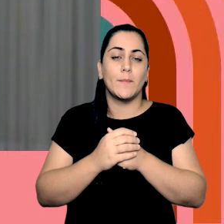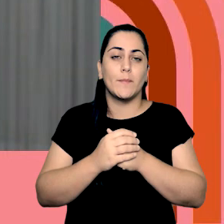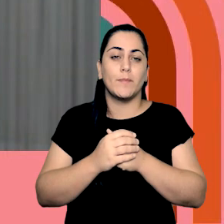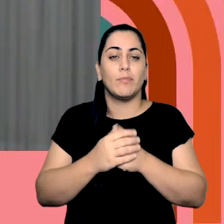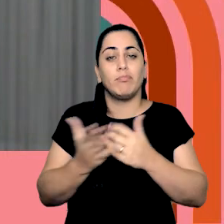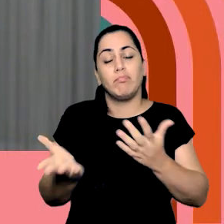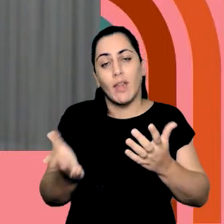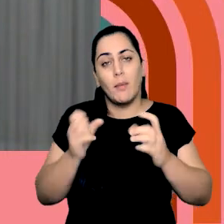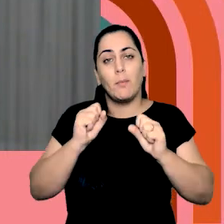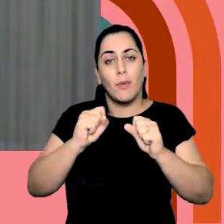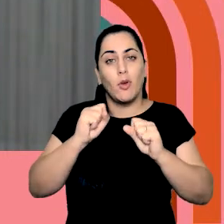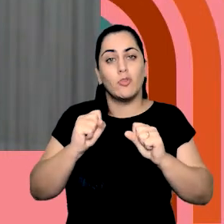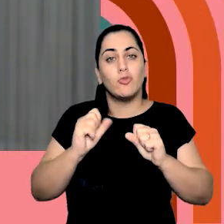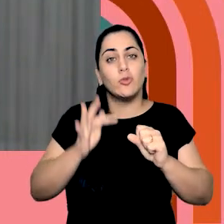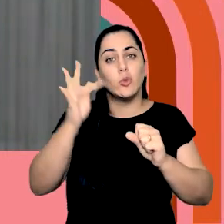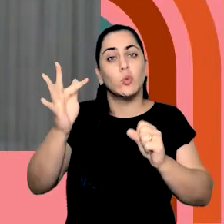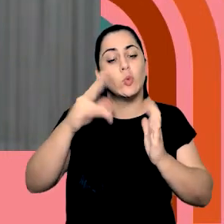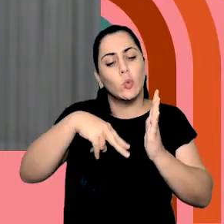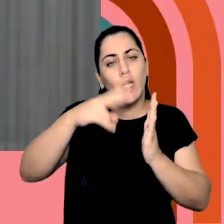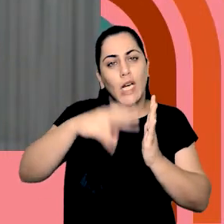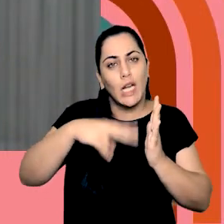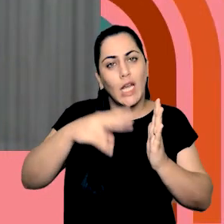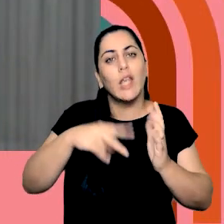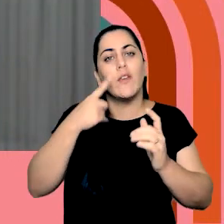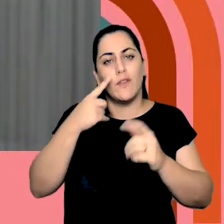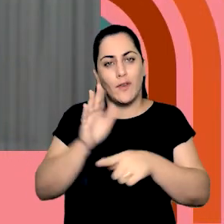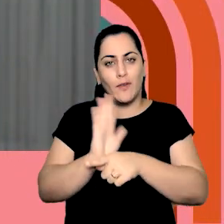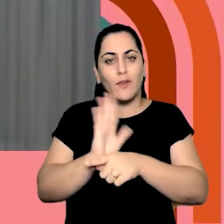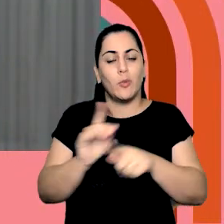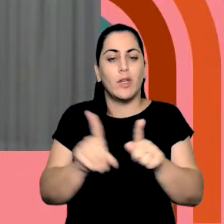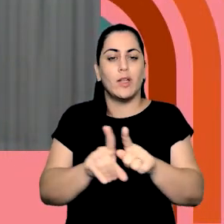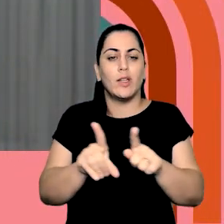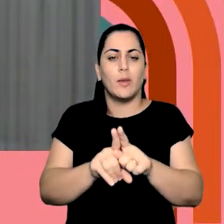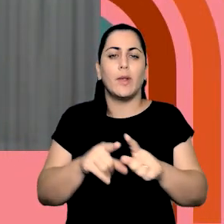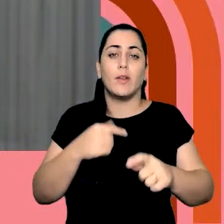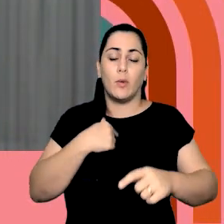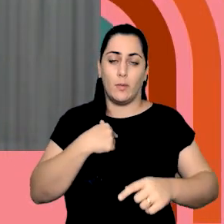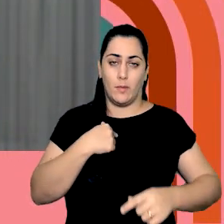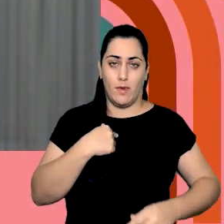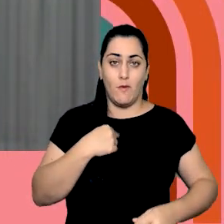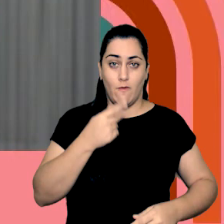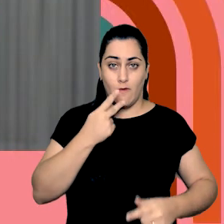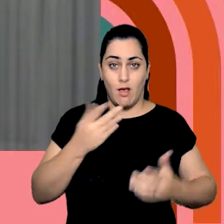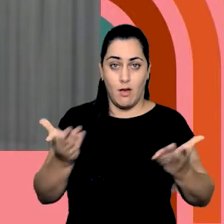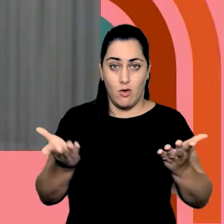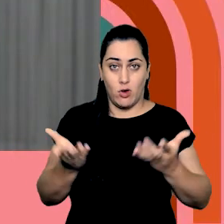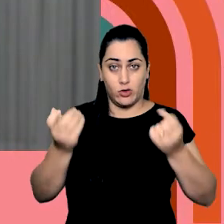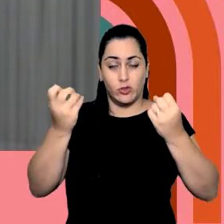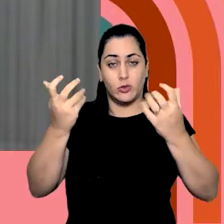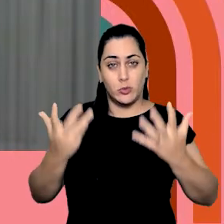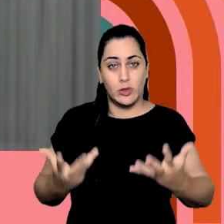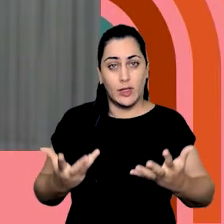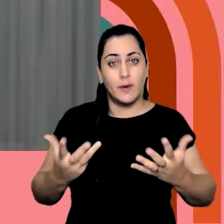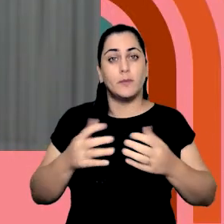para poder ler e assistir. Eu dividi a minha fala aqui em dois